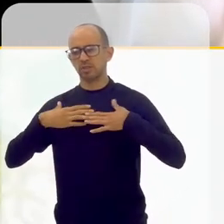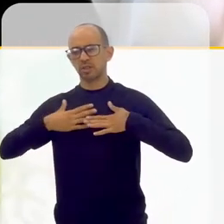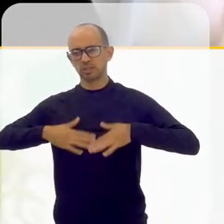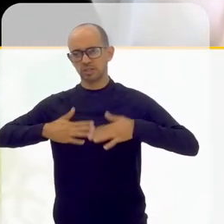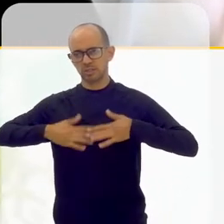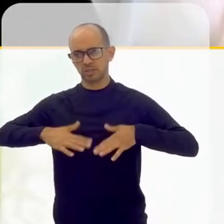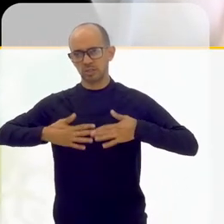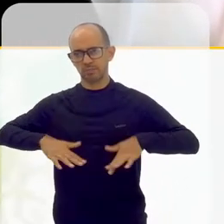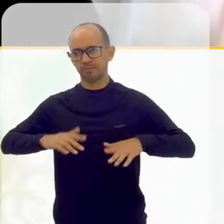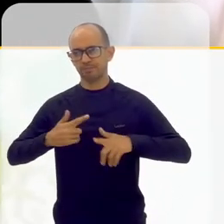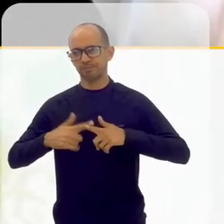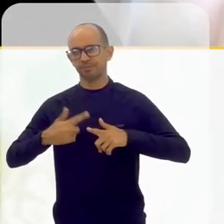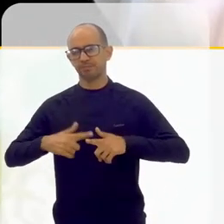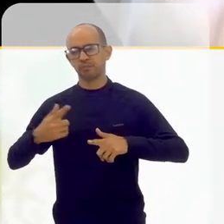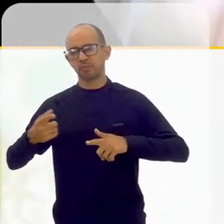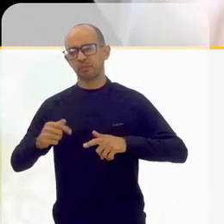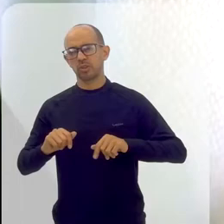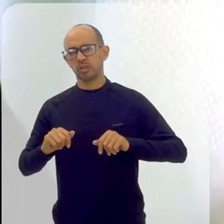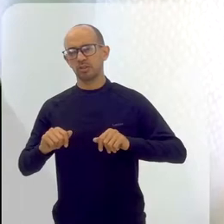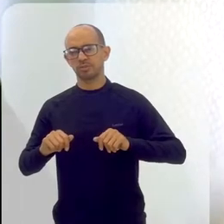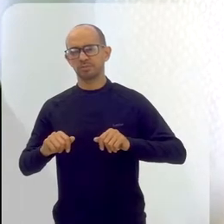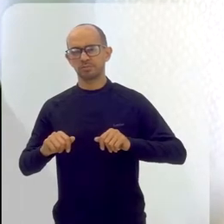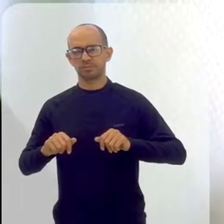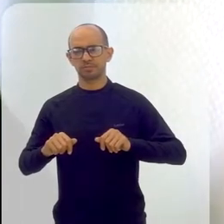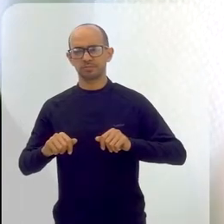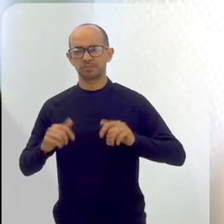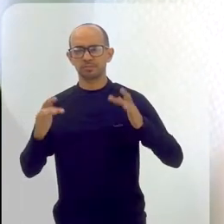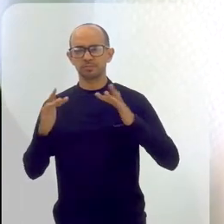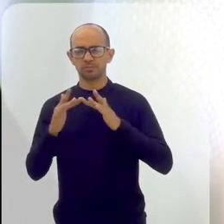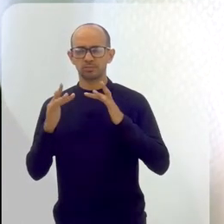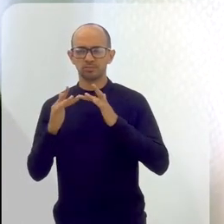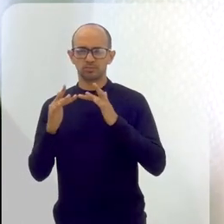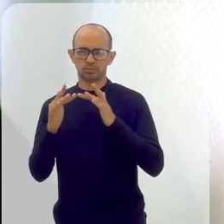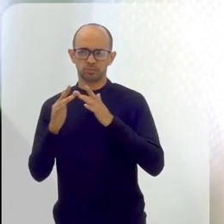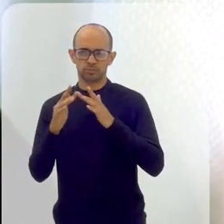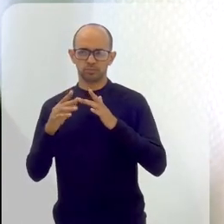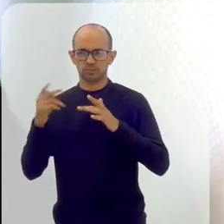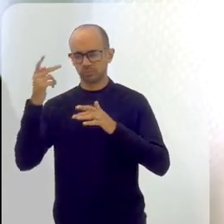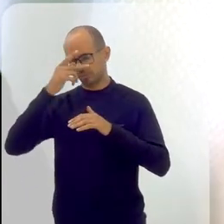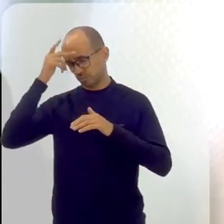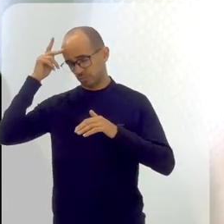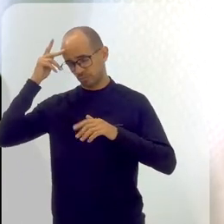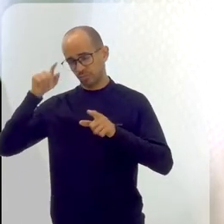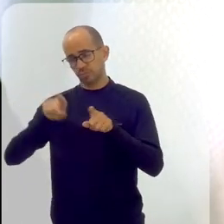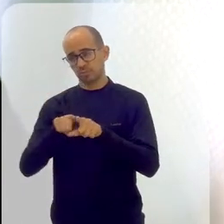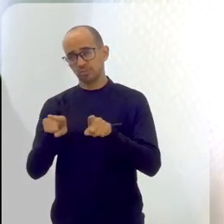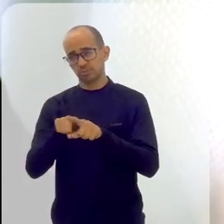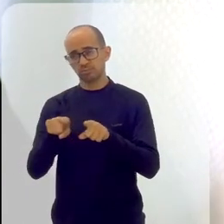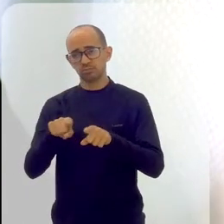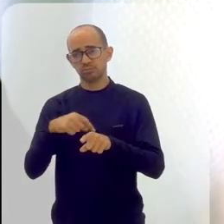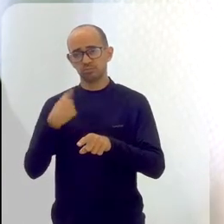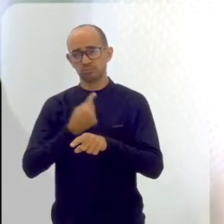Porque, ao mesmo tempo que você tem muito contato com essas pessoas, você também acaba